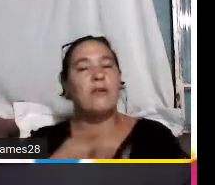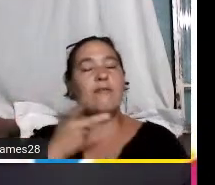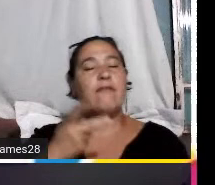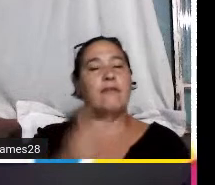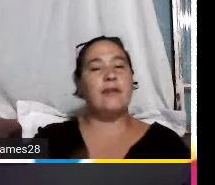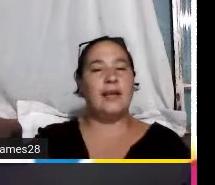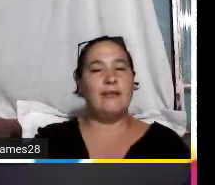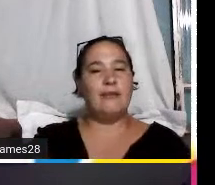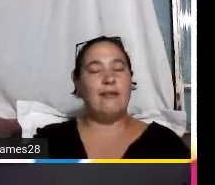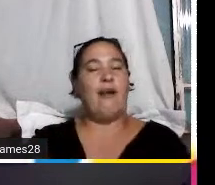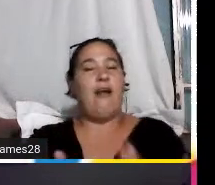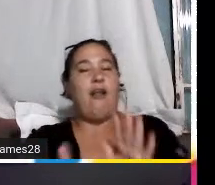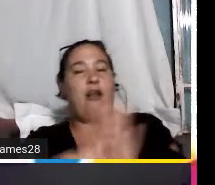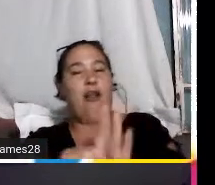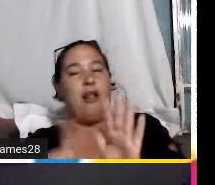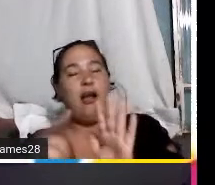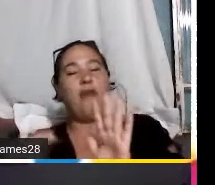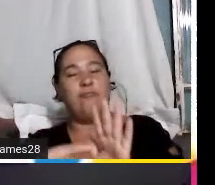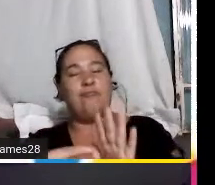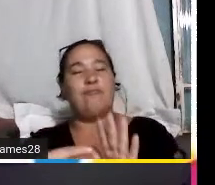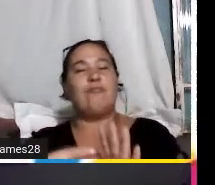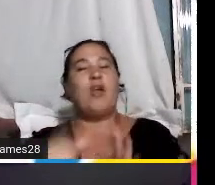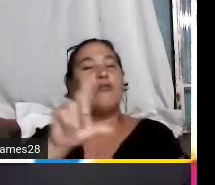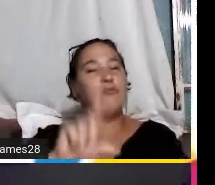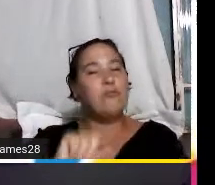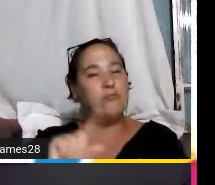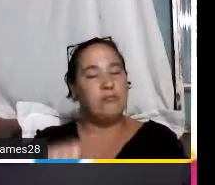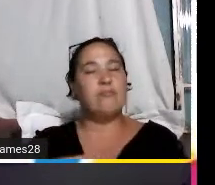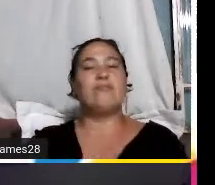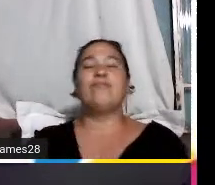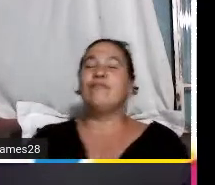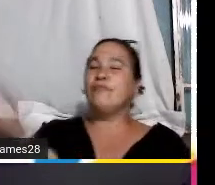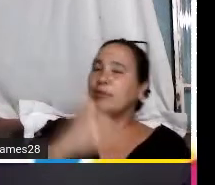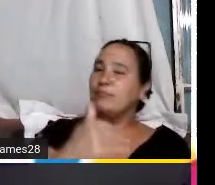legal da coisa do nosso aplicativo vamos lá